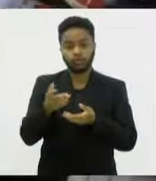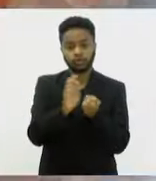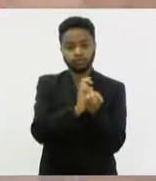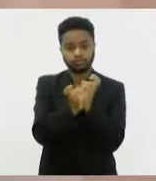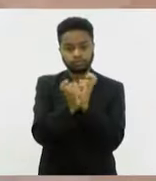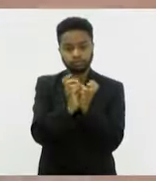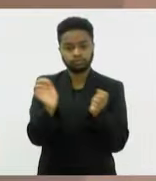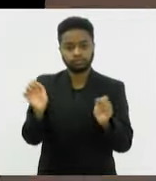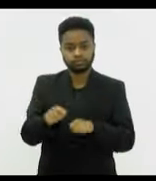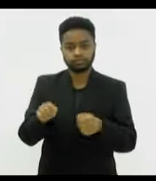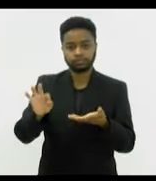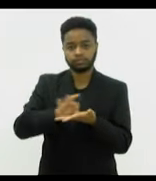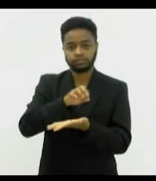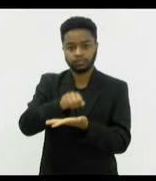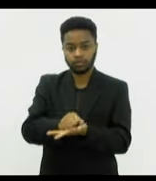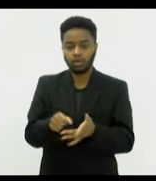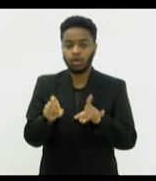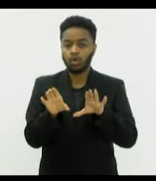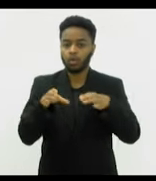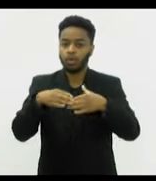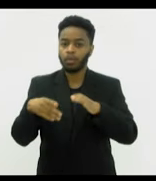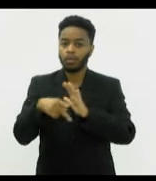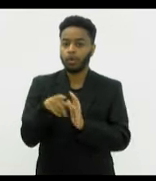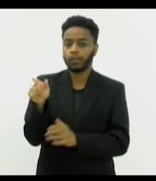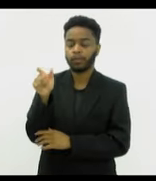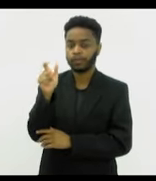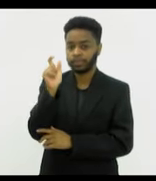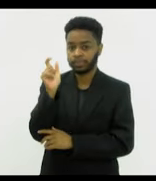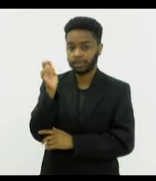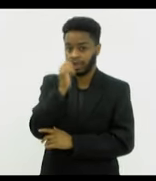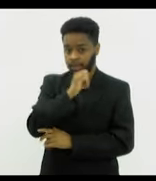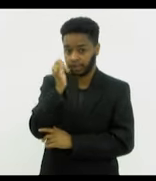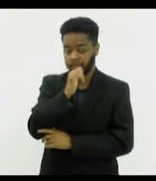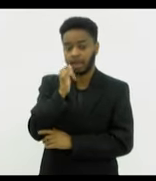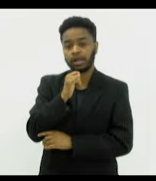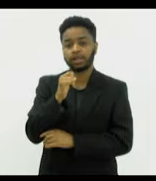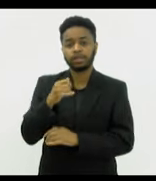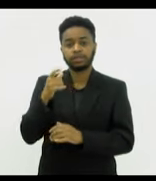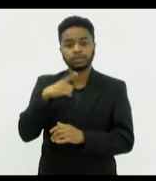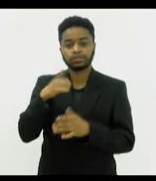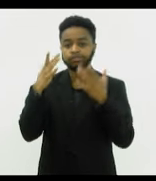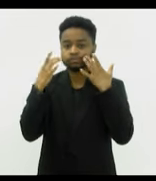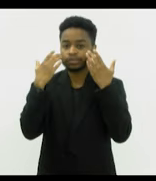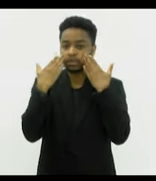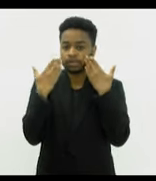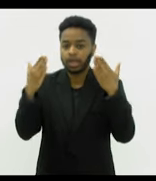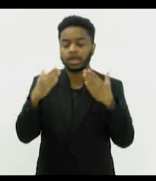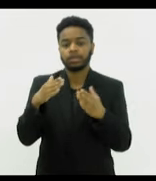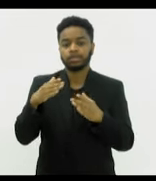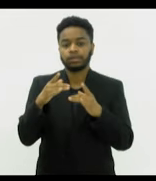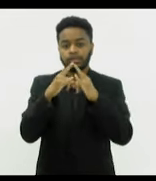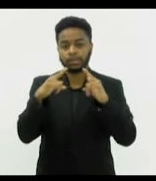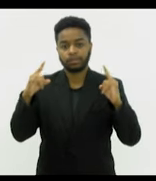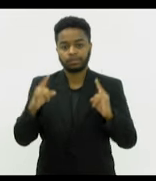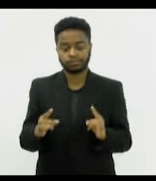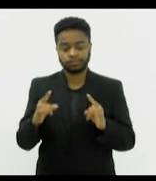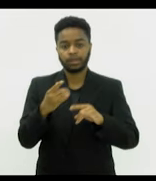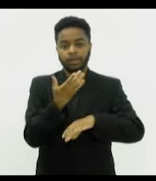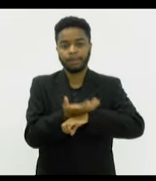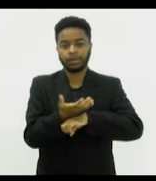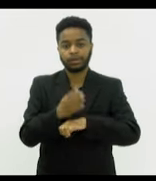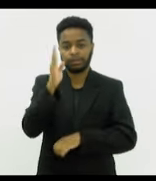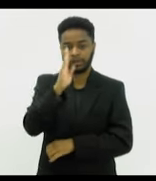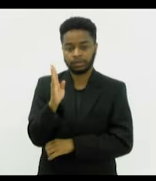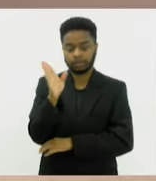cadastro. Companhia Italiana faz espetáculo na Escola Nacional de Circo, na Praça da Bandeira. O Bom Dia Alerj